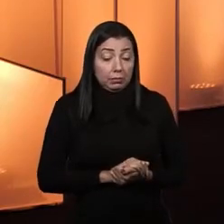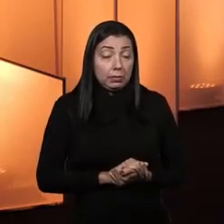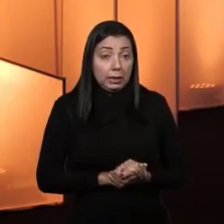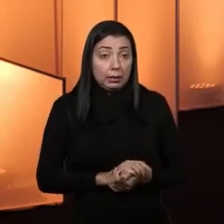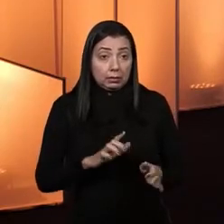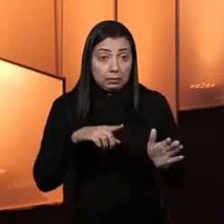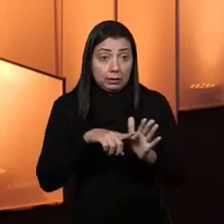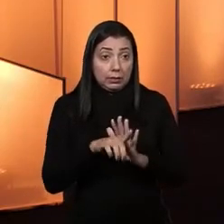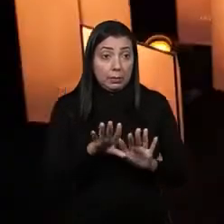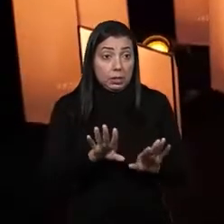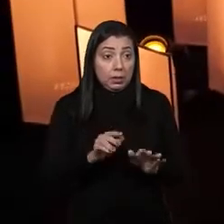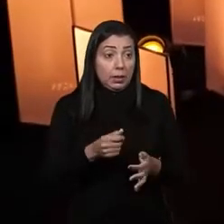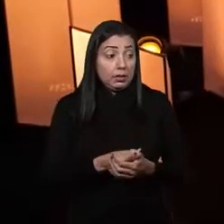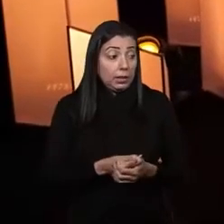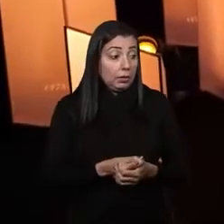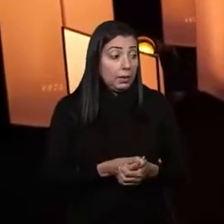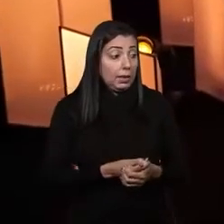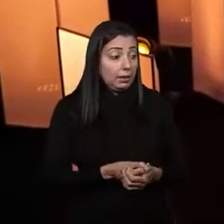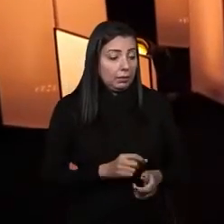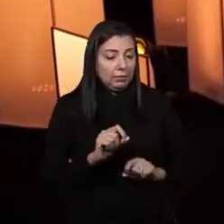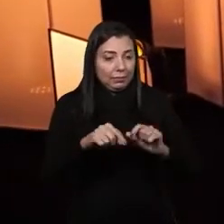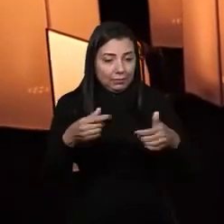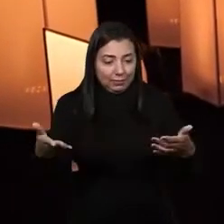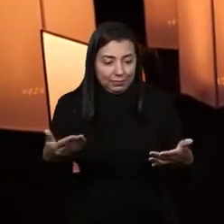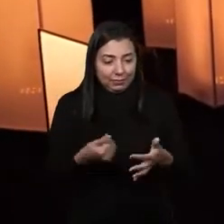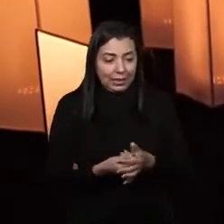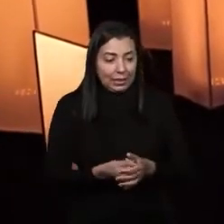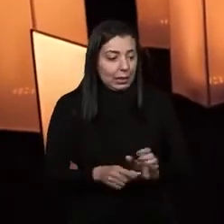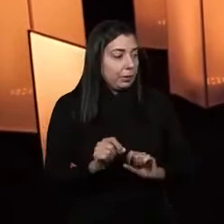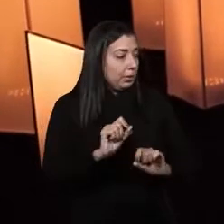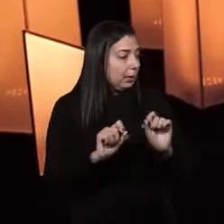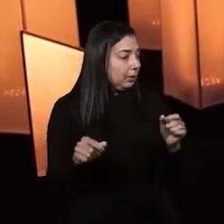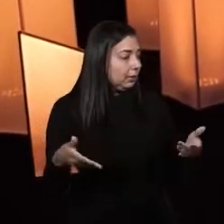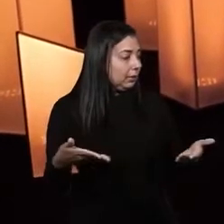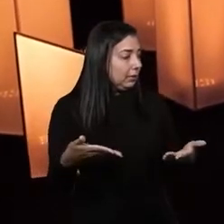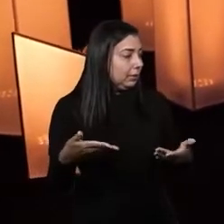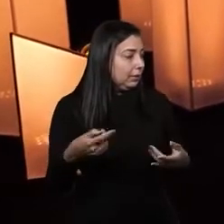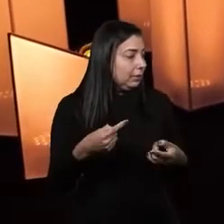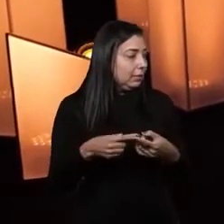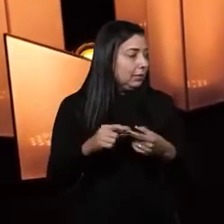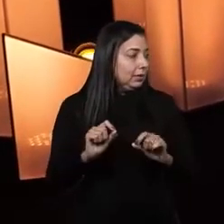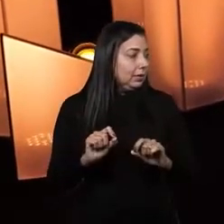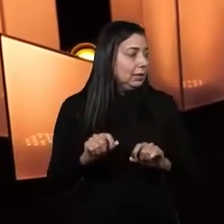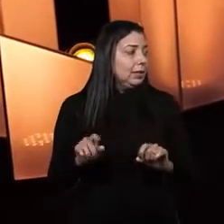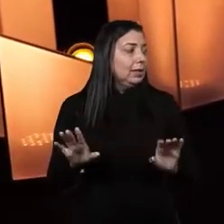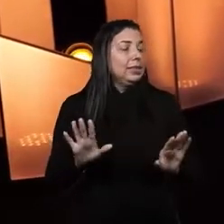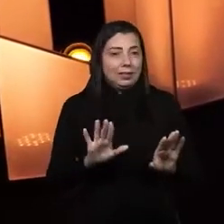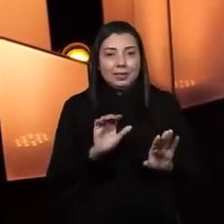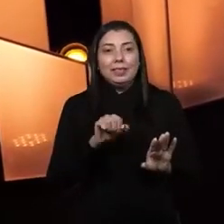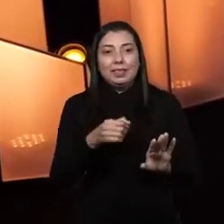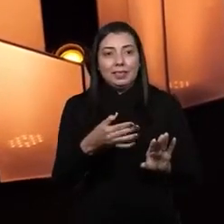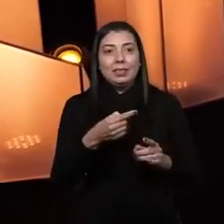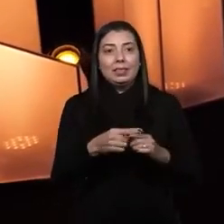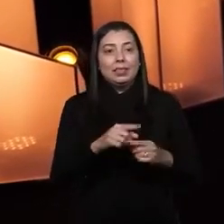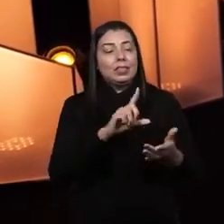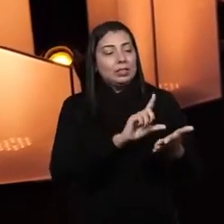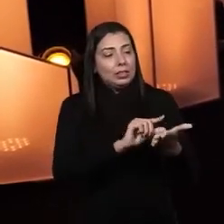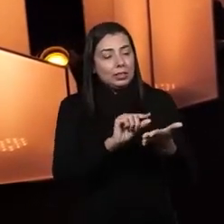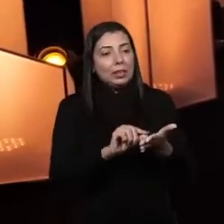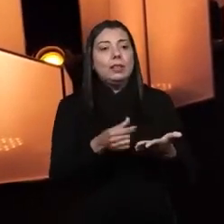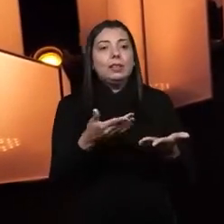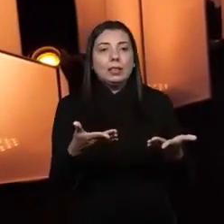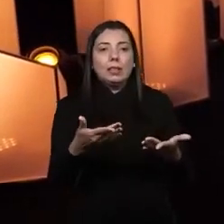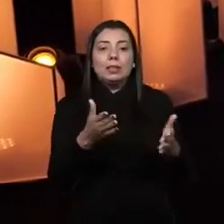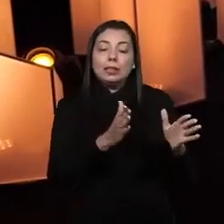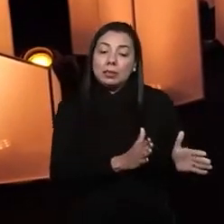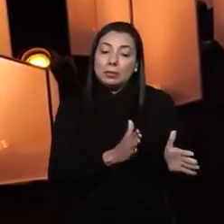AWS. O Davi possui um histórico de atuação em grandes empresas de tecnologia, apoiando o setor público em sua jornada de transformação digital. Nesse